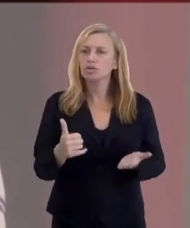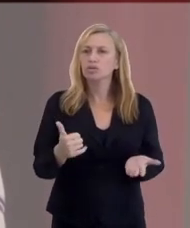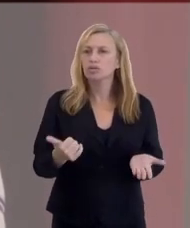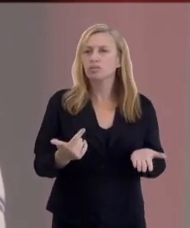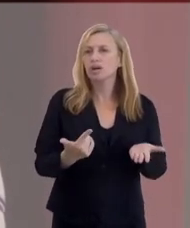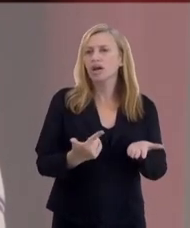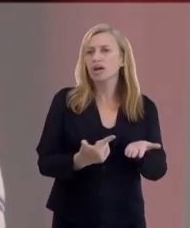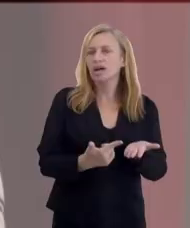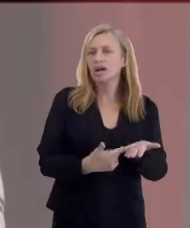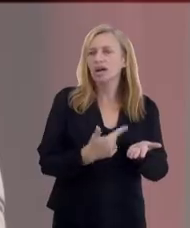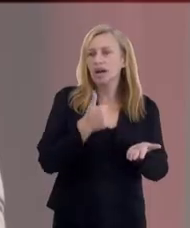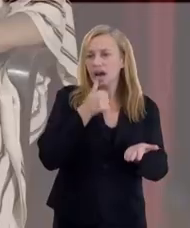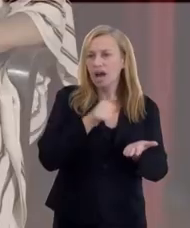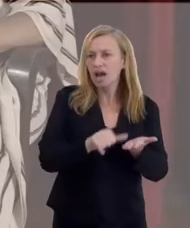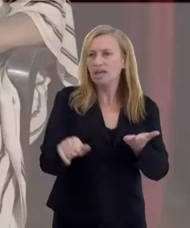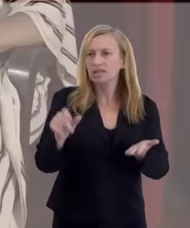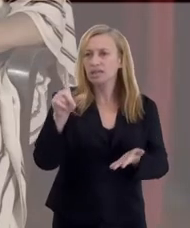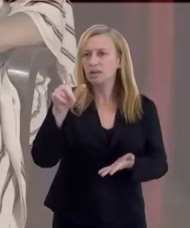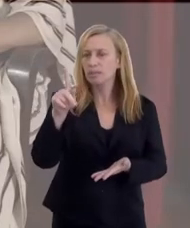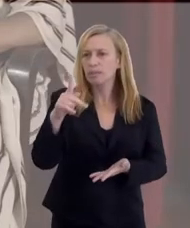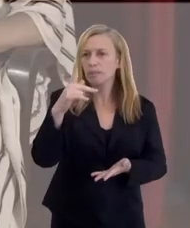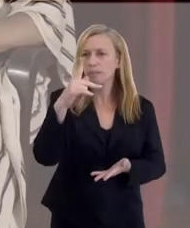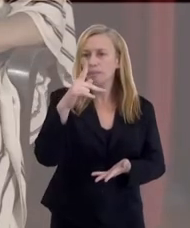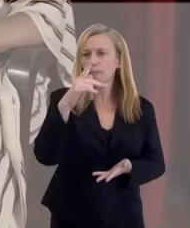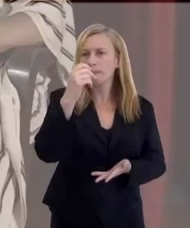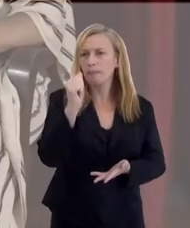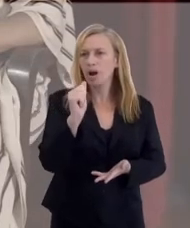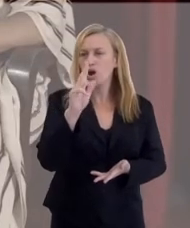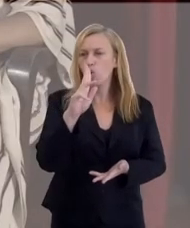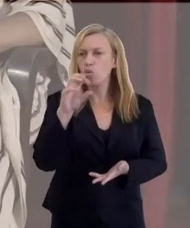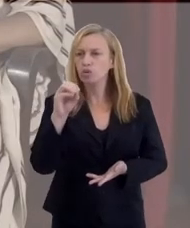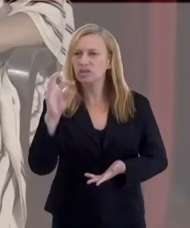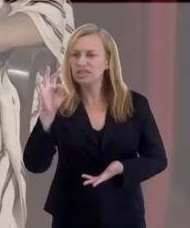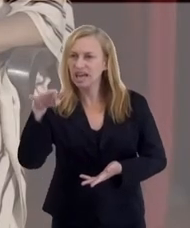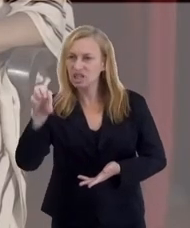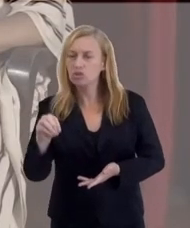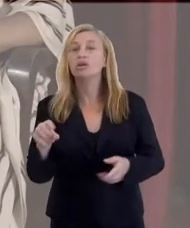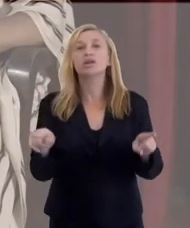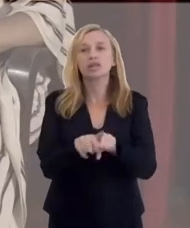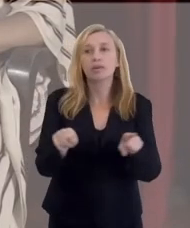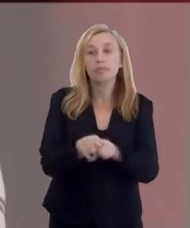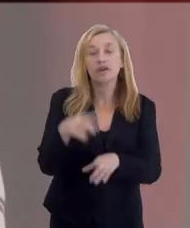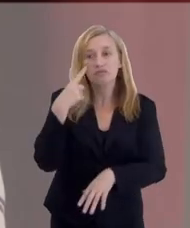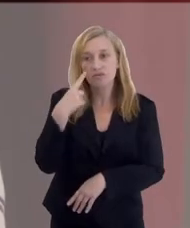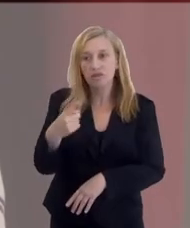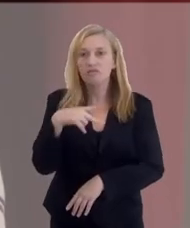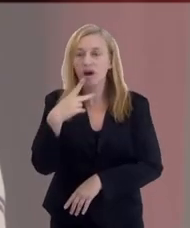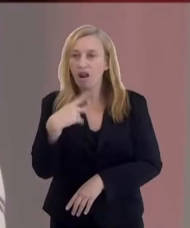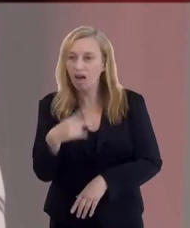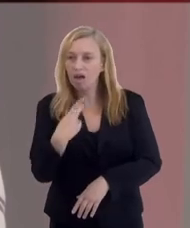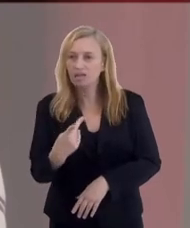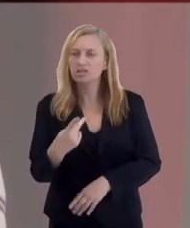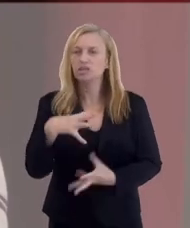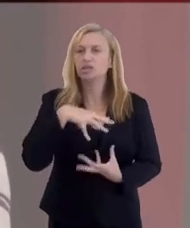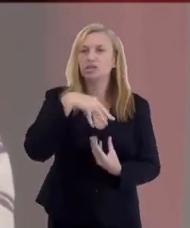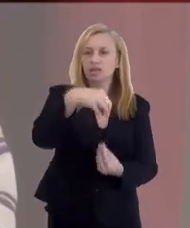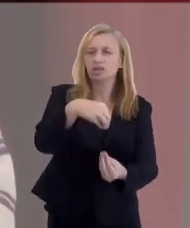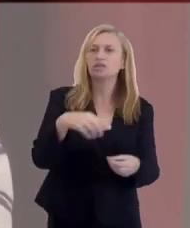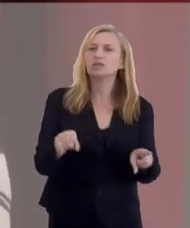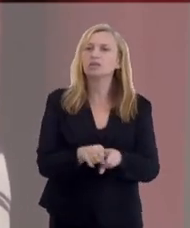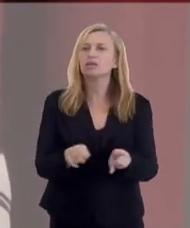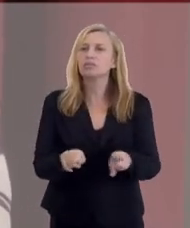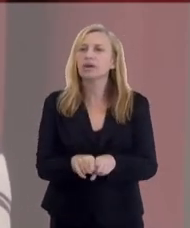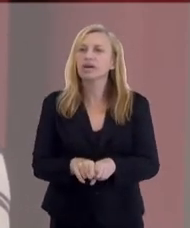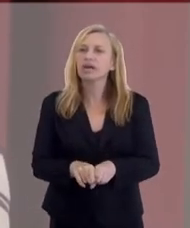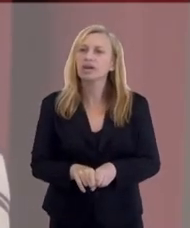cartas de Paulo de Tarso. Sim. Como também já vi flanando, quer dizer, o